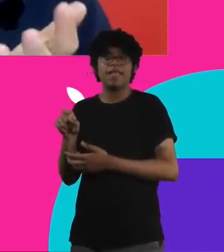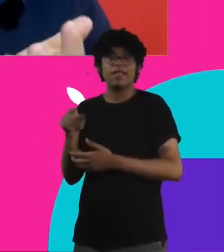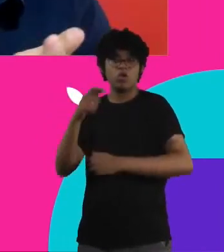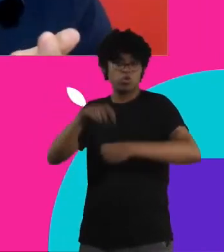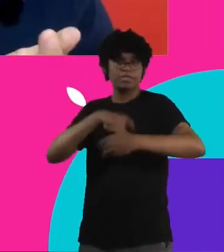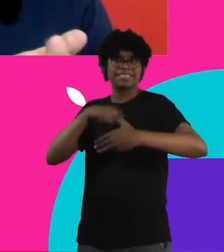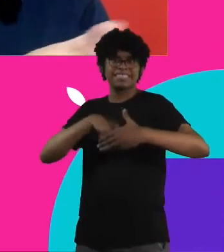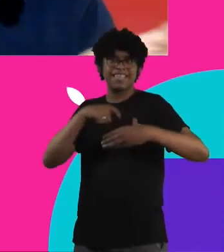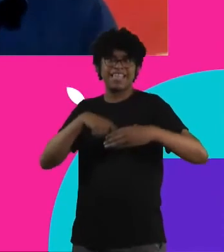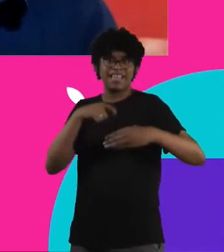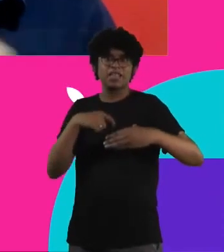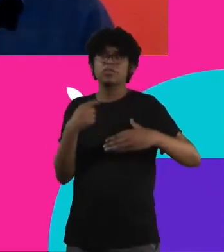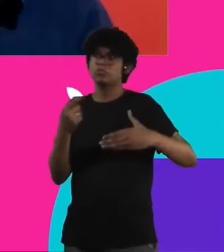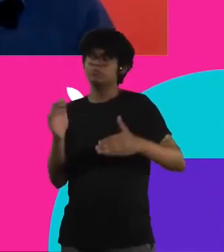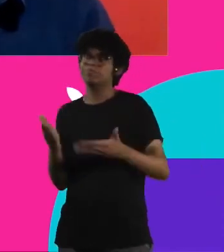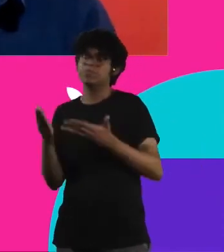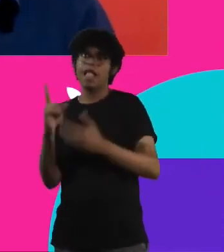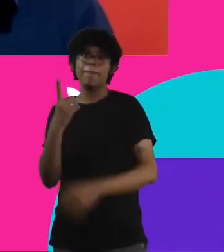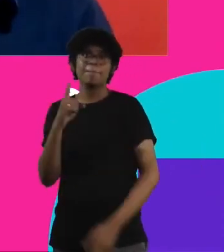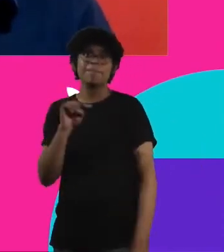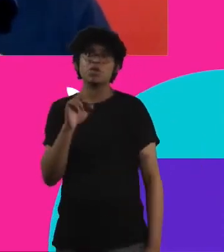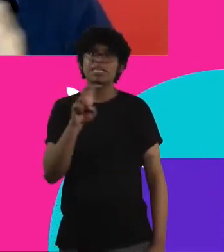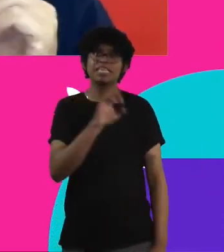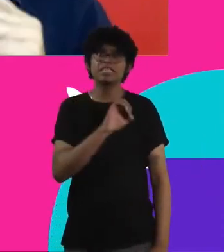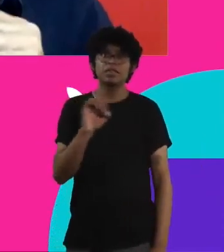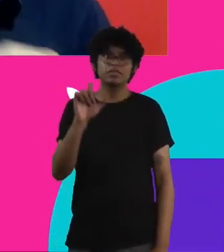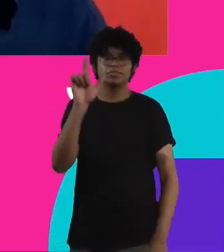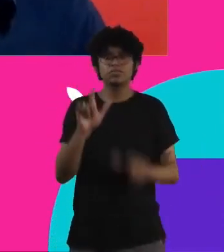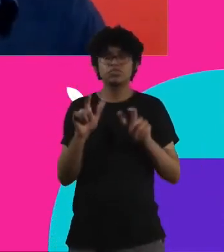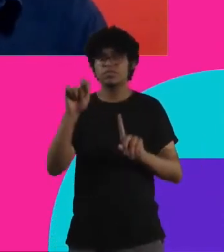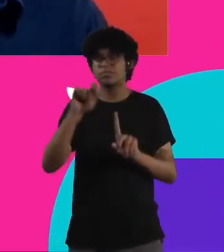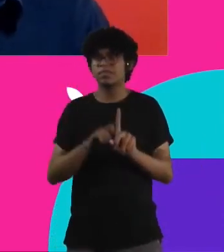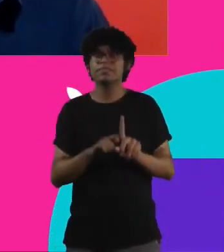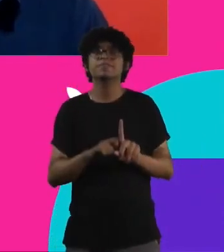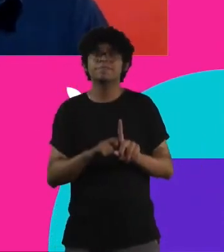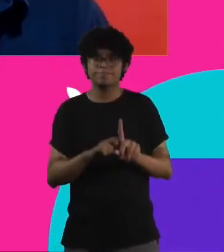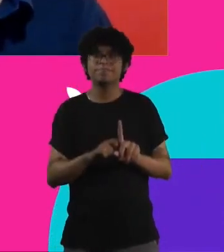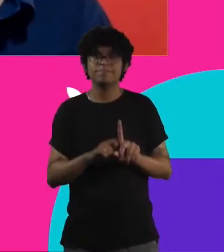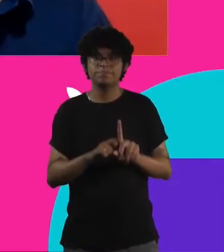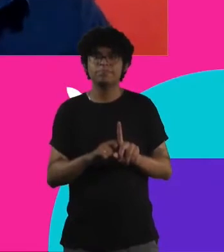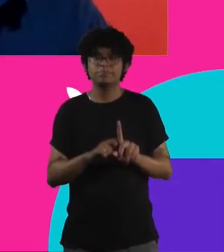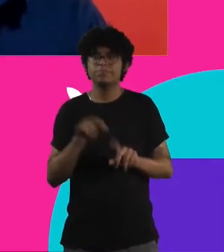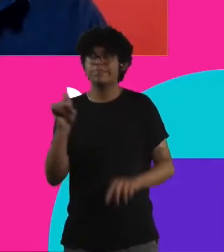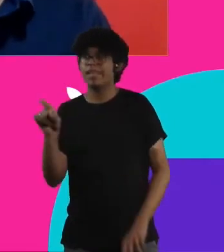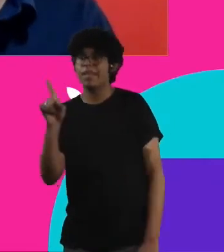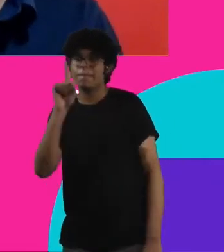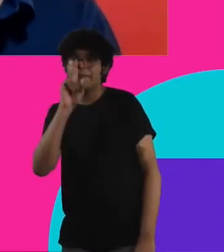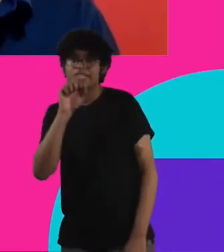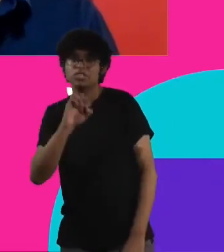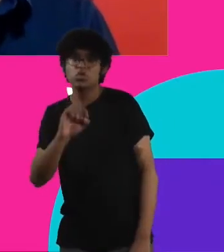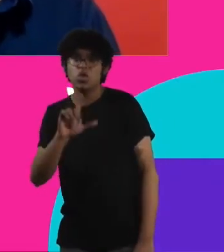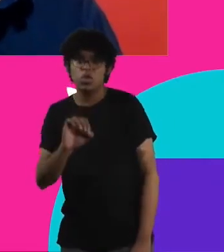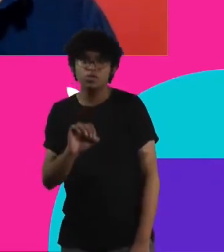cozinheiro social, ele atende ali 1.500 pessoas por mês, ele está ouvindo aquela mãe solo, aquela pessoa